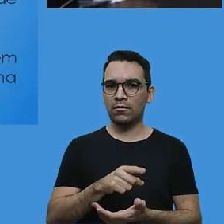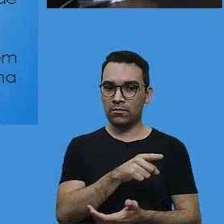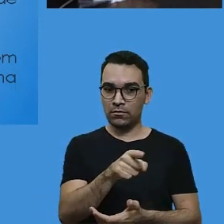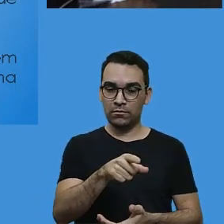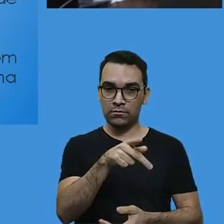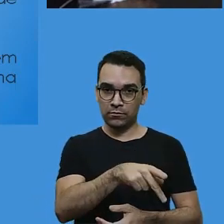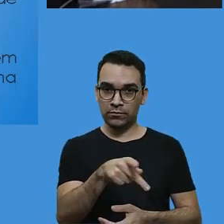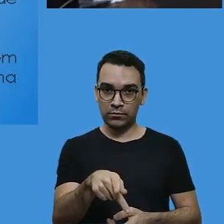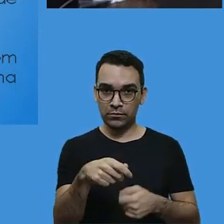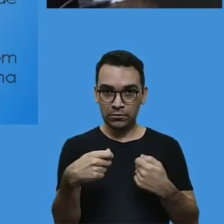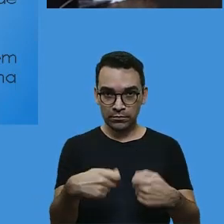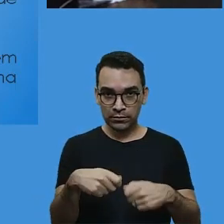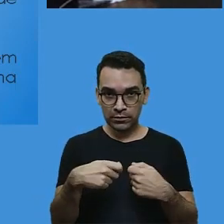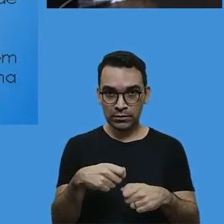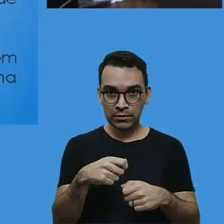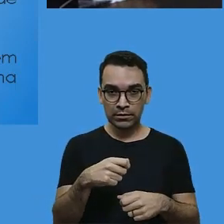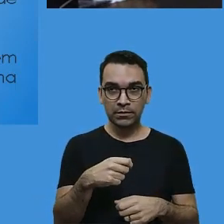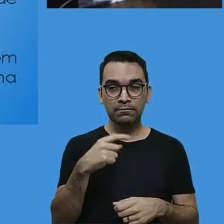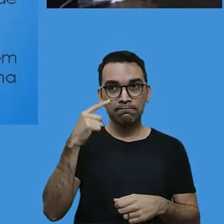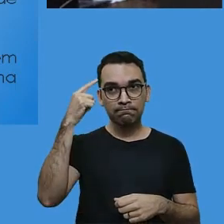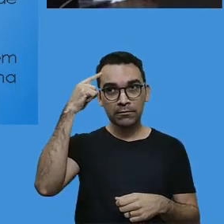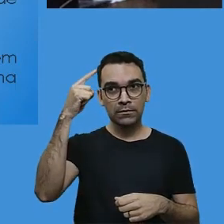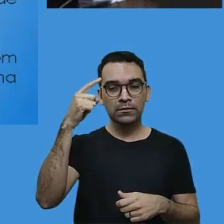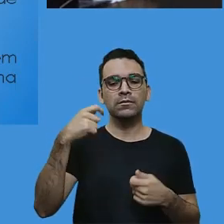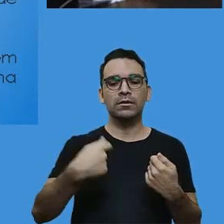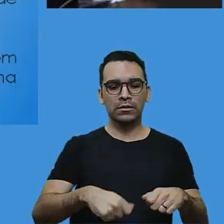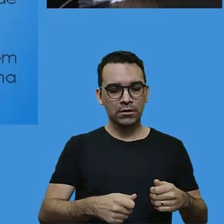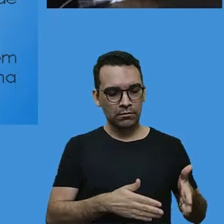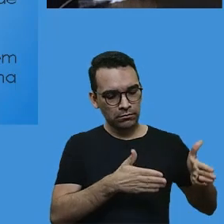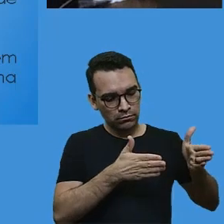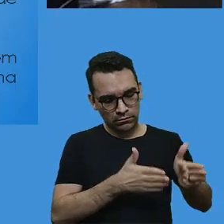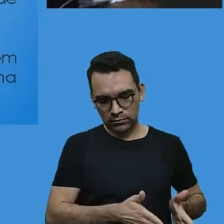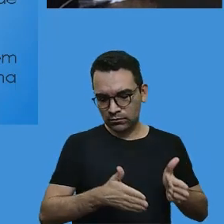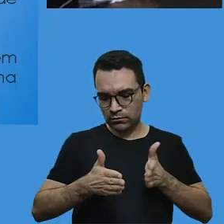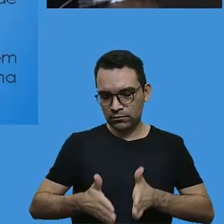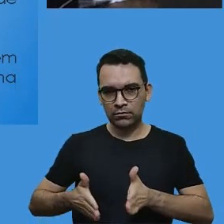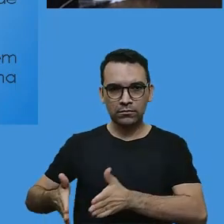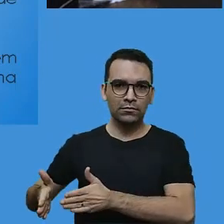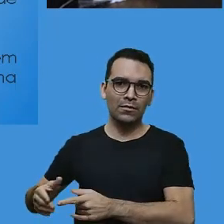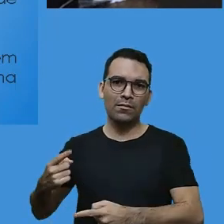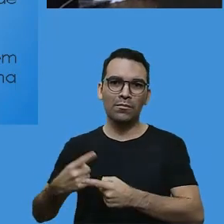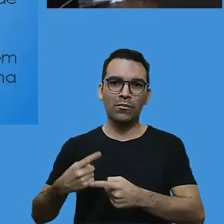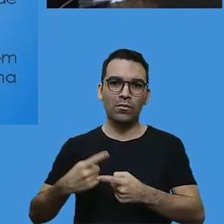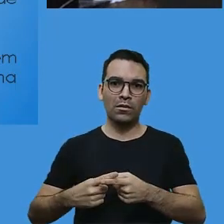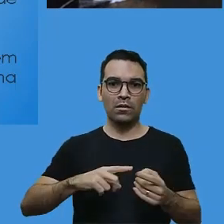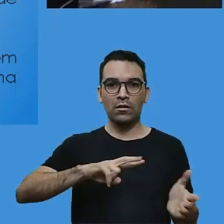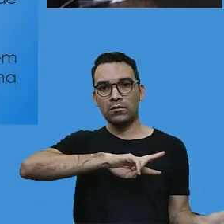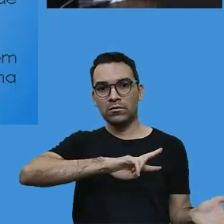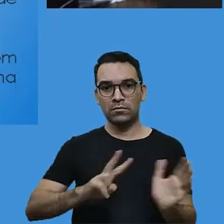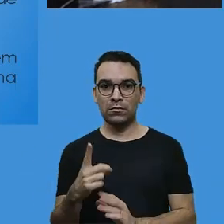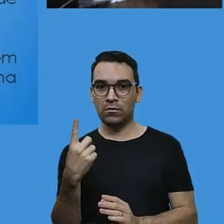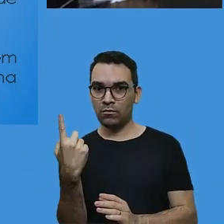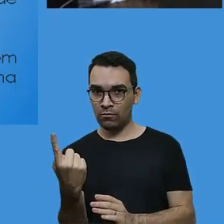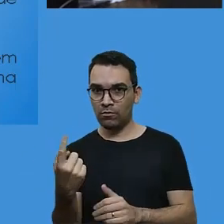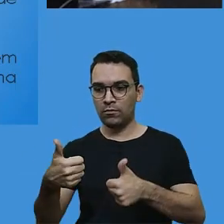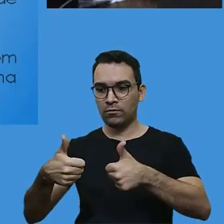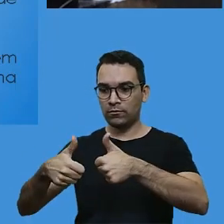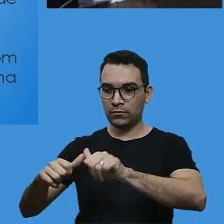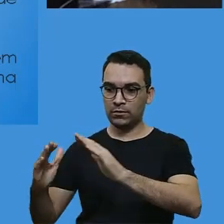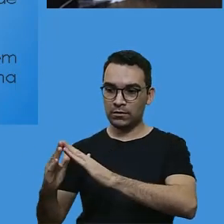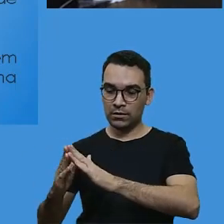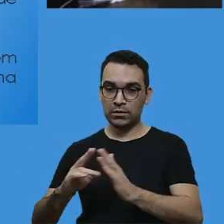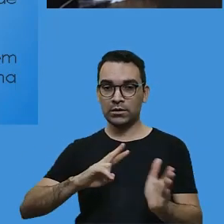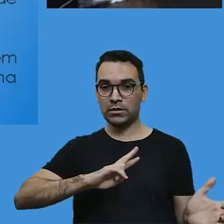atividades, elas precisam seguir uma sequência, até mesmo porque o aluno estará uma semana na escola e outra em casa,